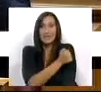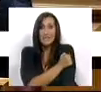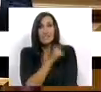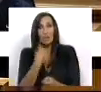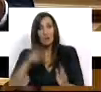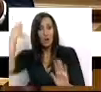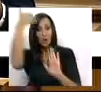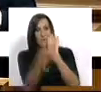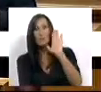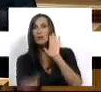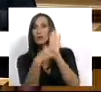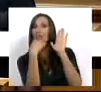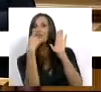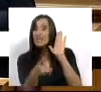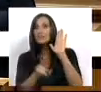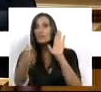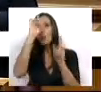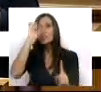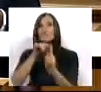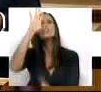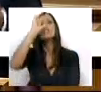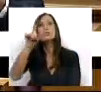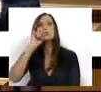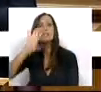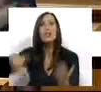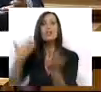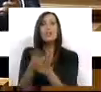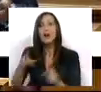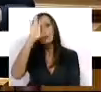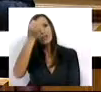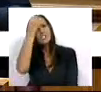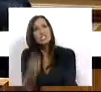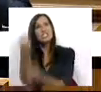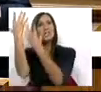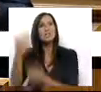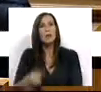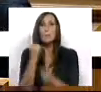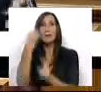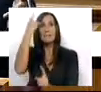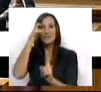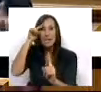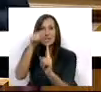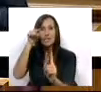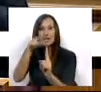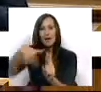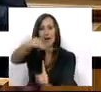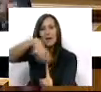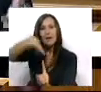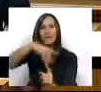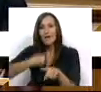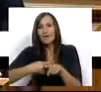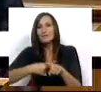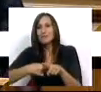consagração constitucional e que compete ao Estado garantir. O Governo esquece porque o Governo só pensa nos interesses que